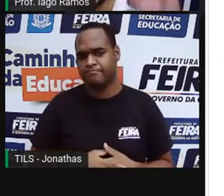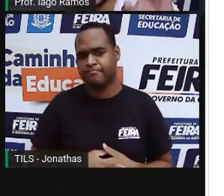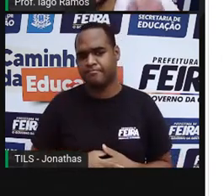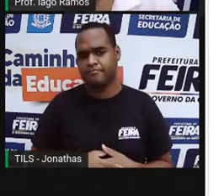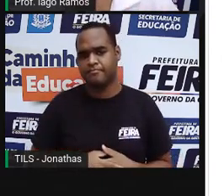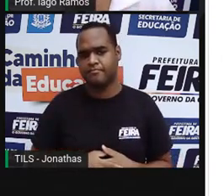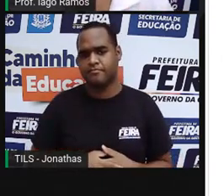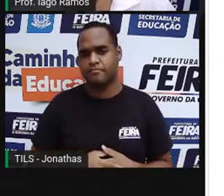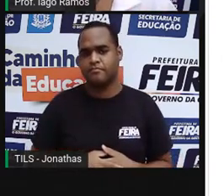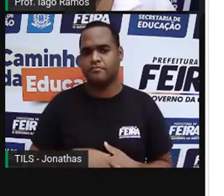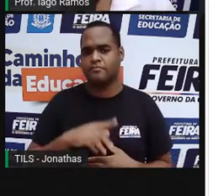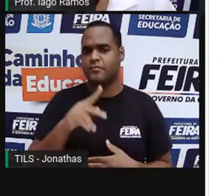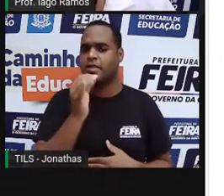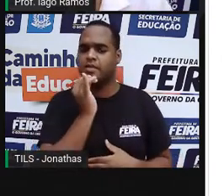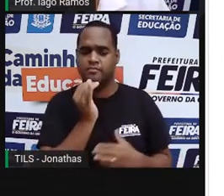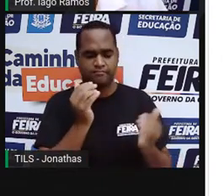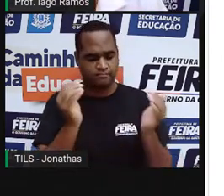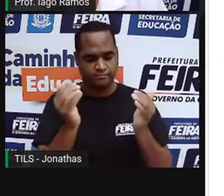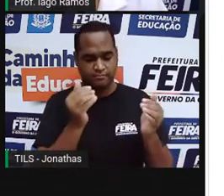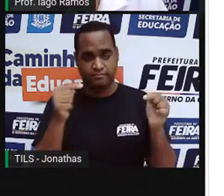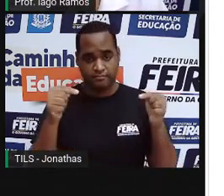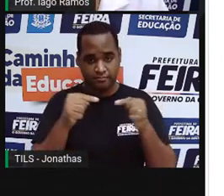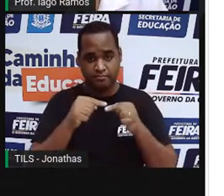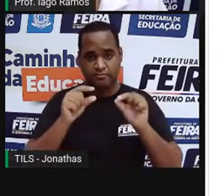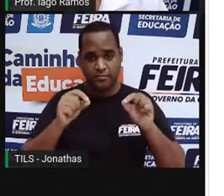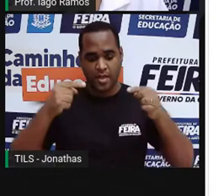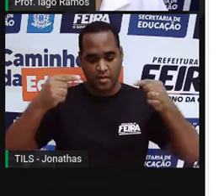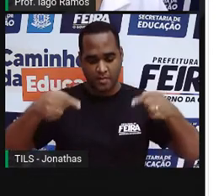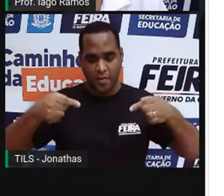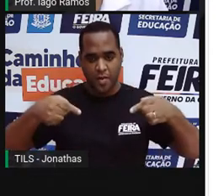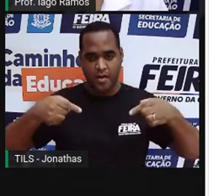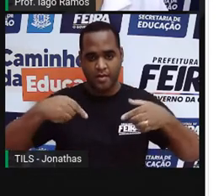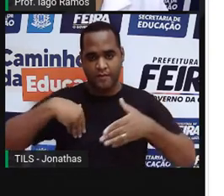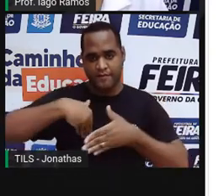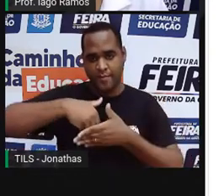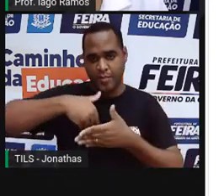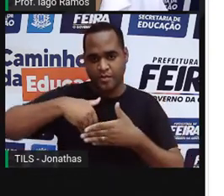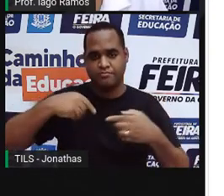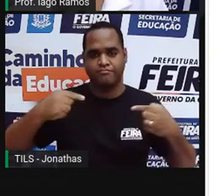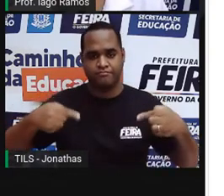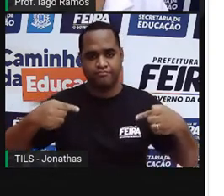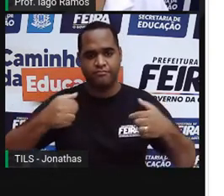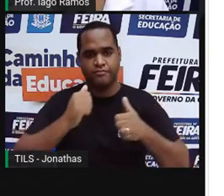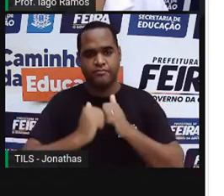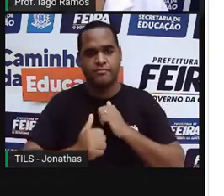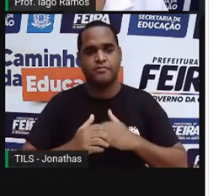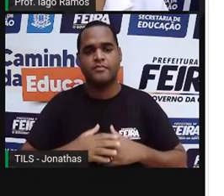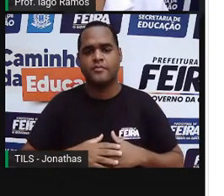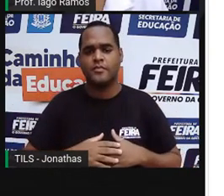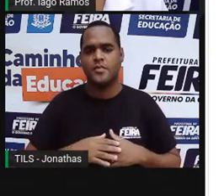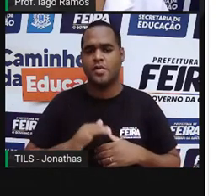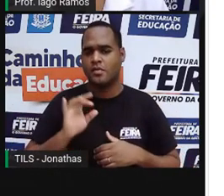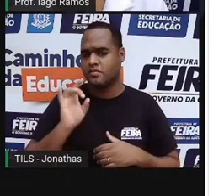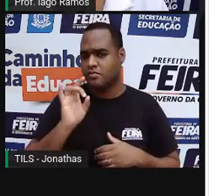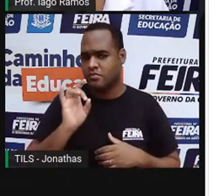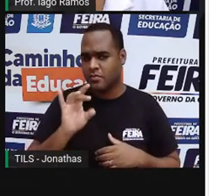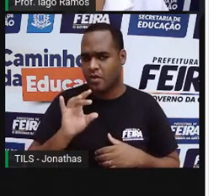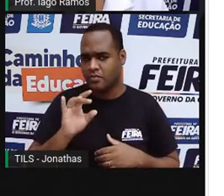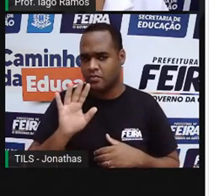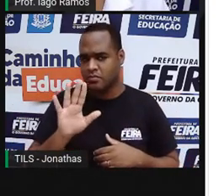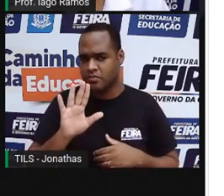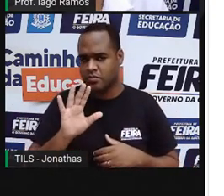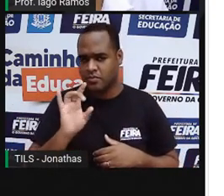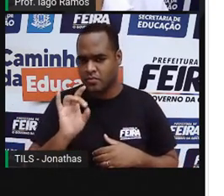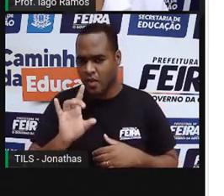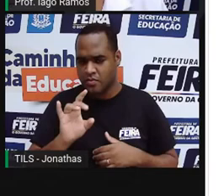E já toma como exemplo uma partida de futebol. Mas não existe só a